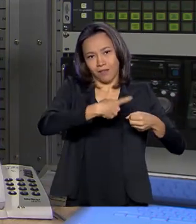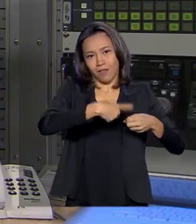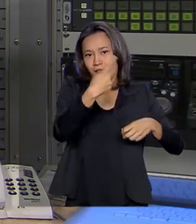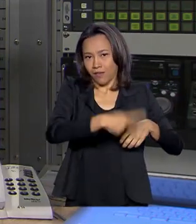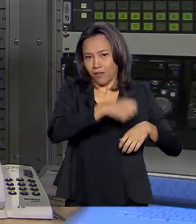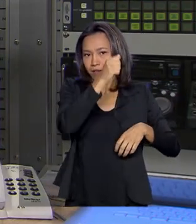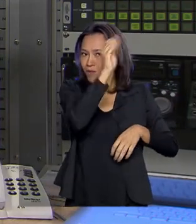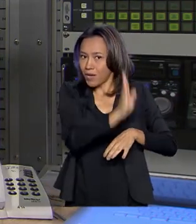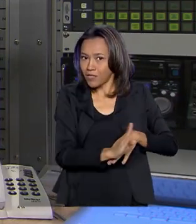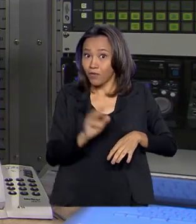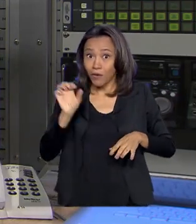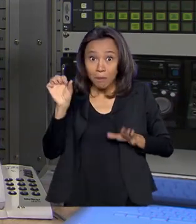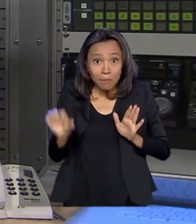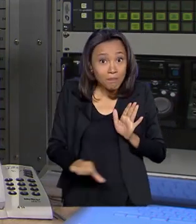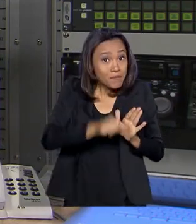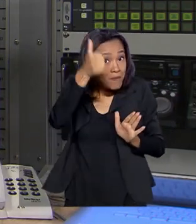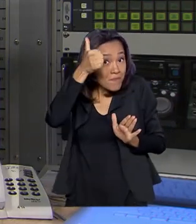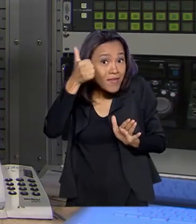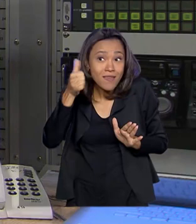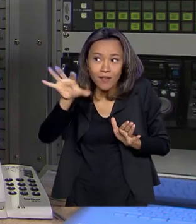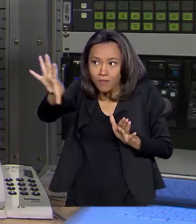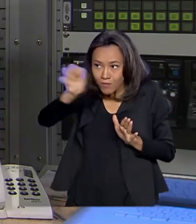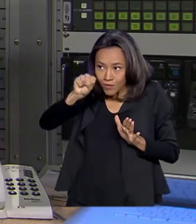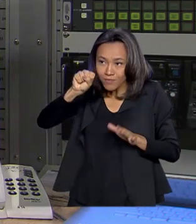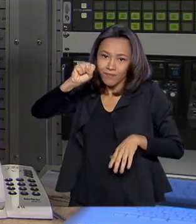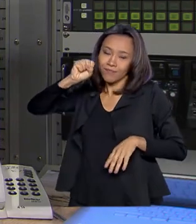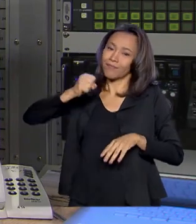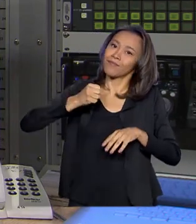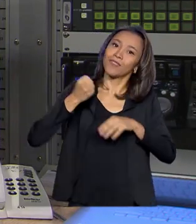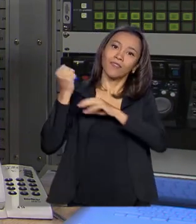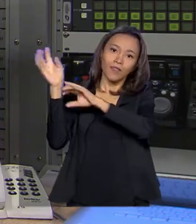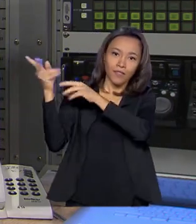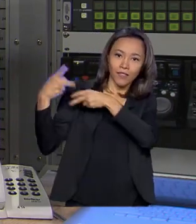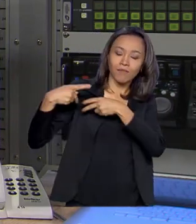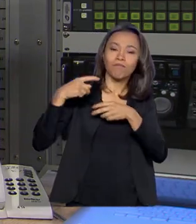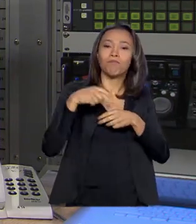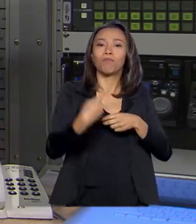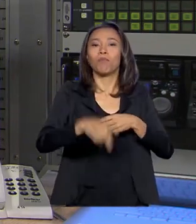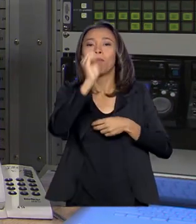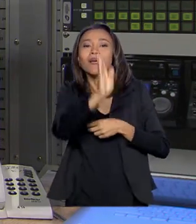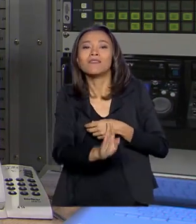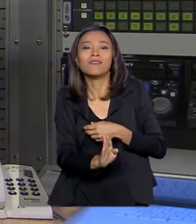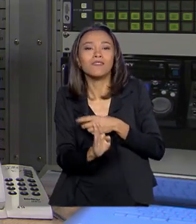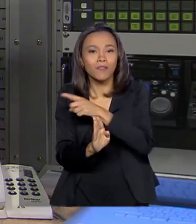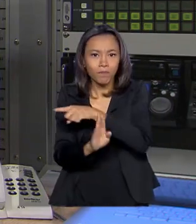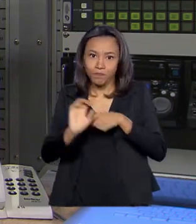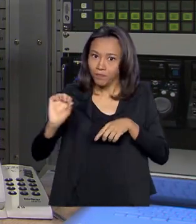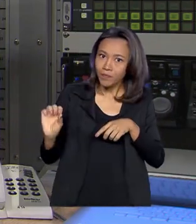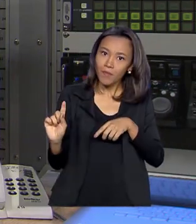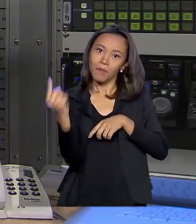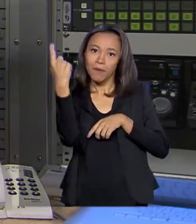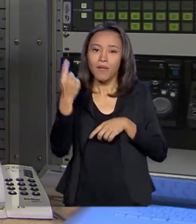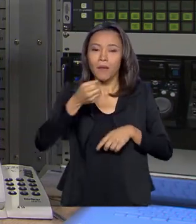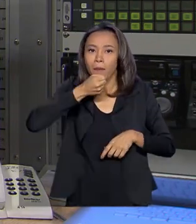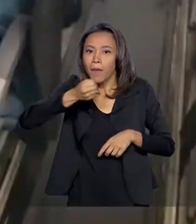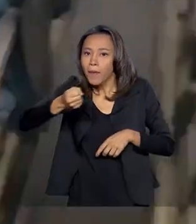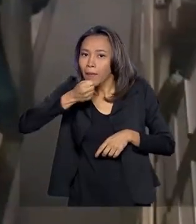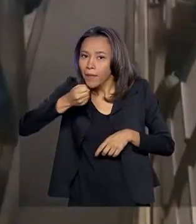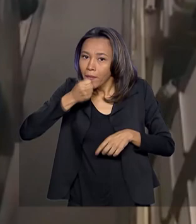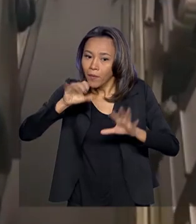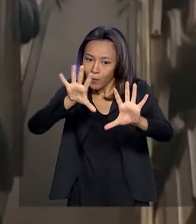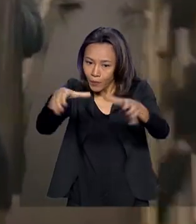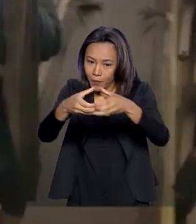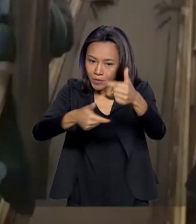Foi dele a primeira imagem que chegou ao Brasil do interior da aeronave e também a primeira entrevista com a tripulação.